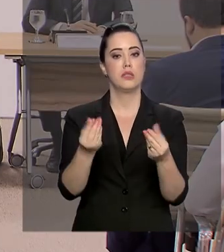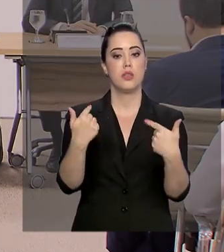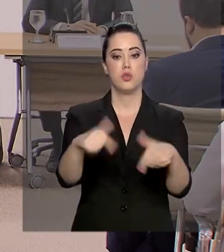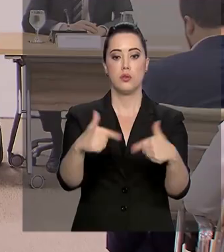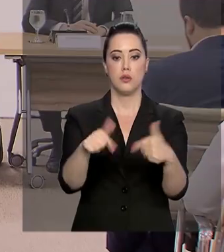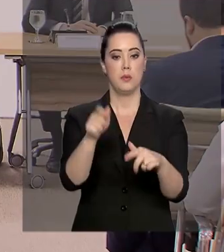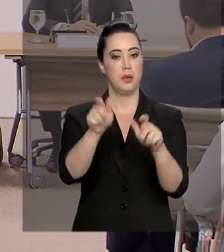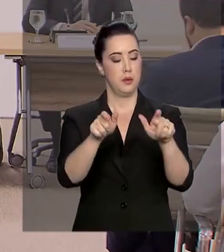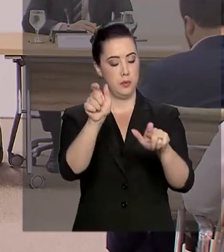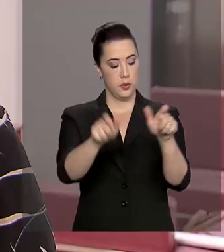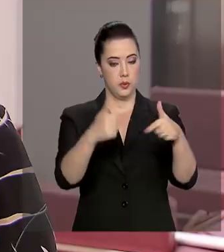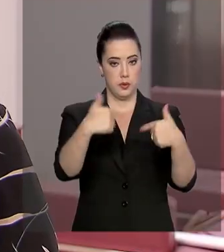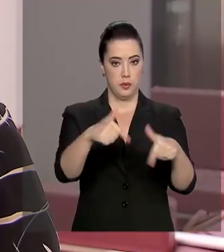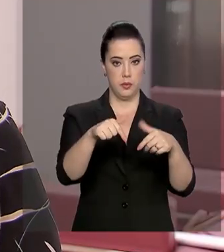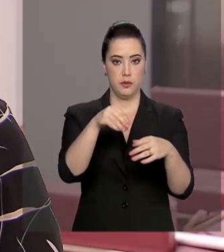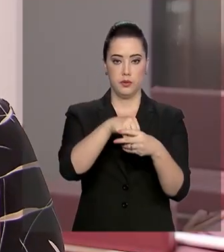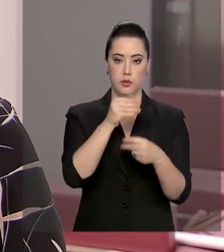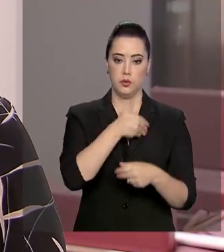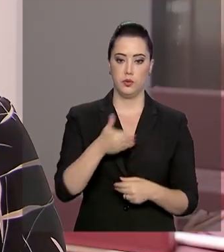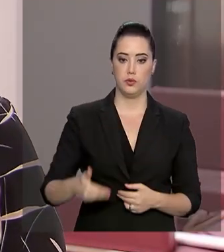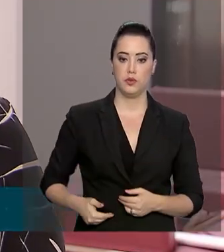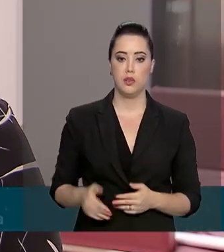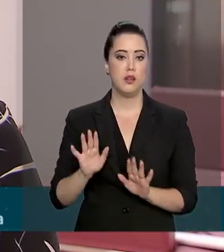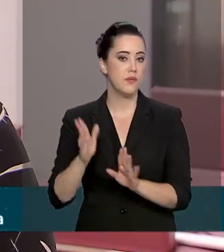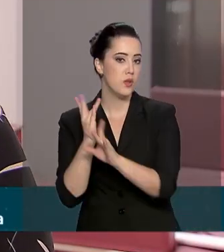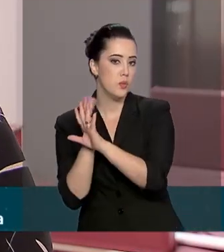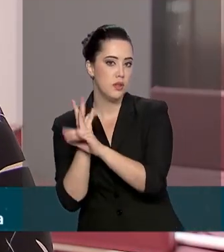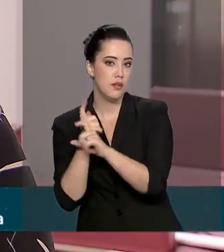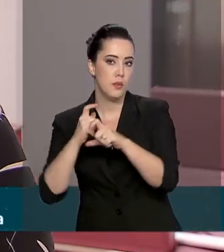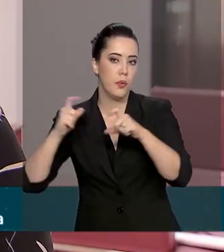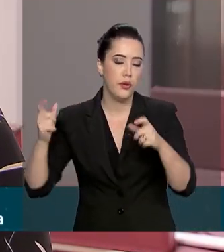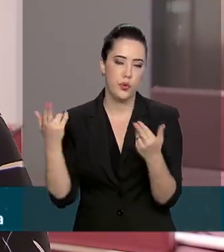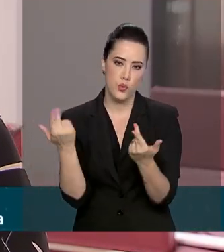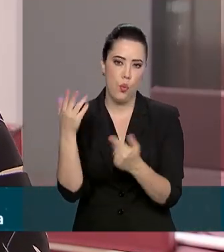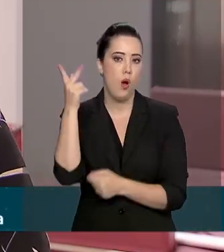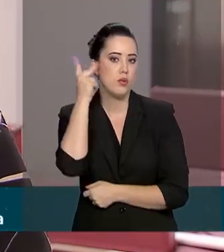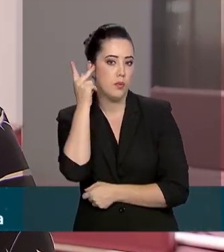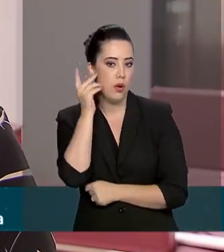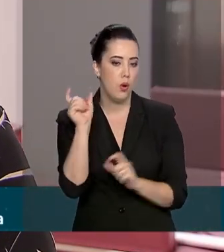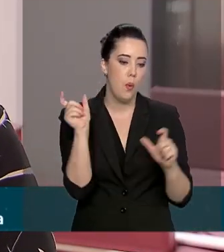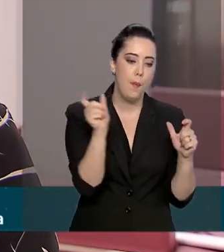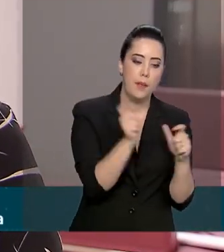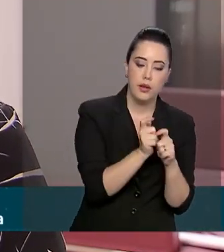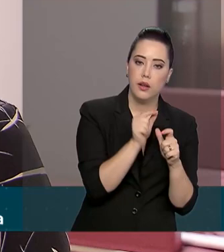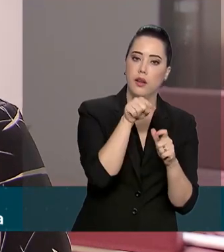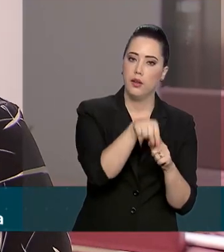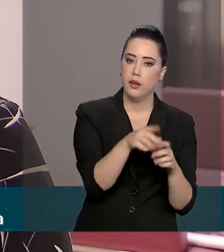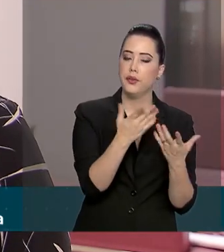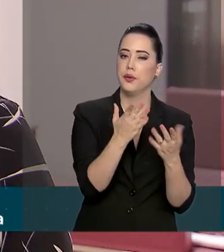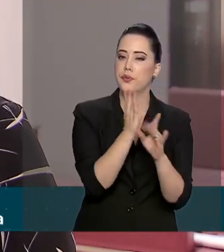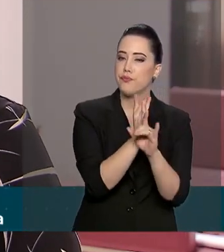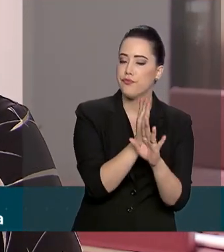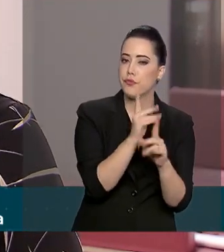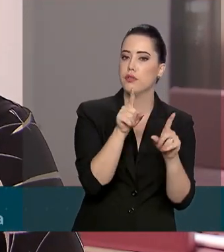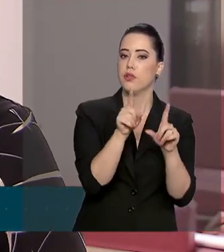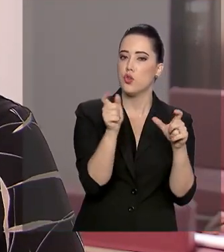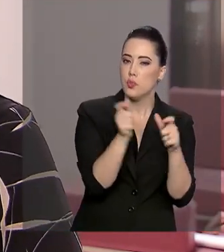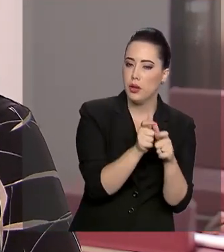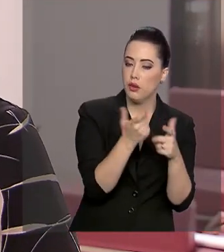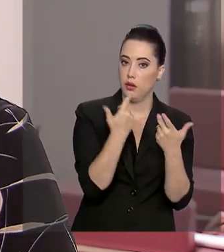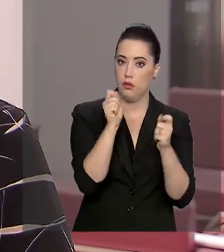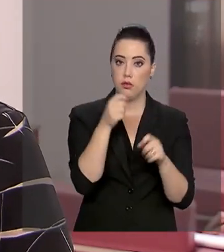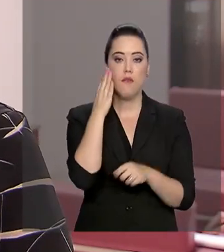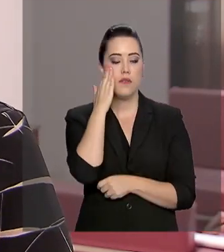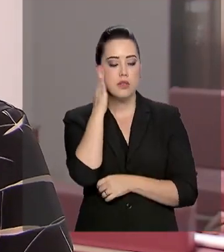para o servidor público. Quer seja um município grande como São Paulo, até um município pequeno como Serra da Saudade, tem acesso a dados